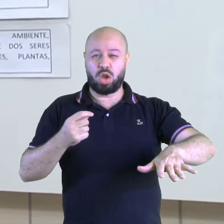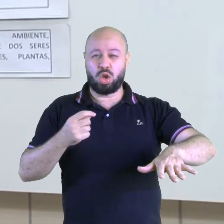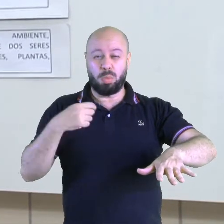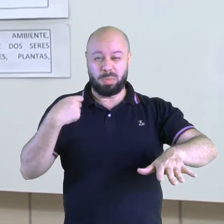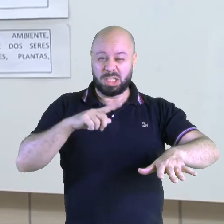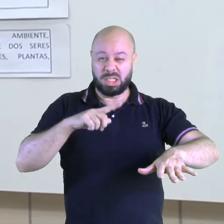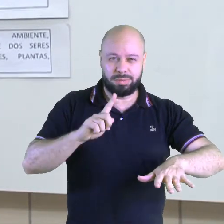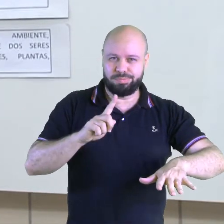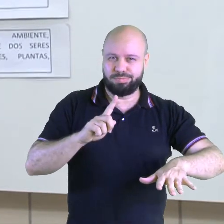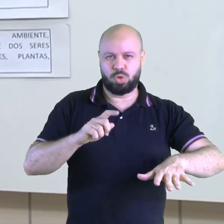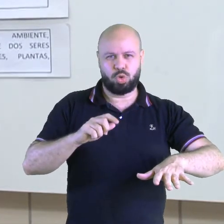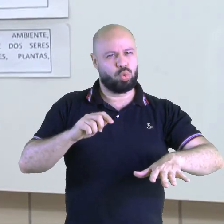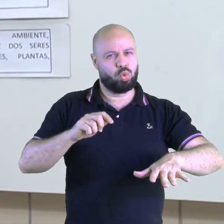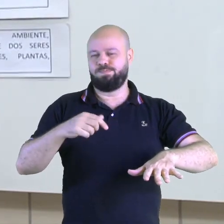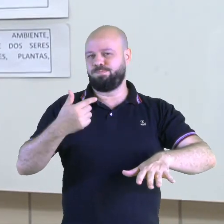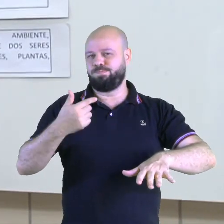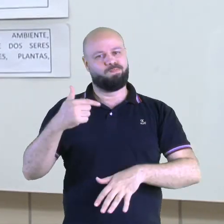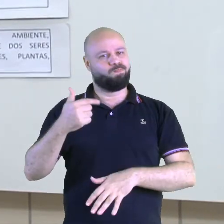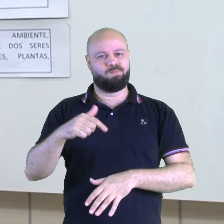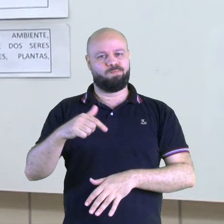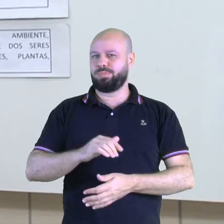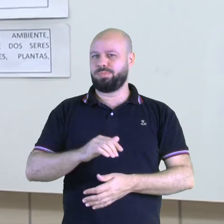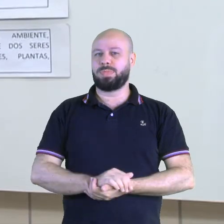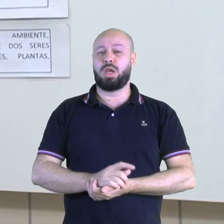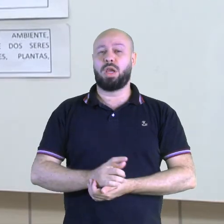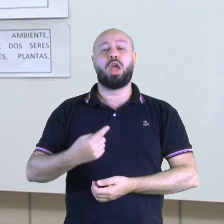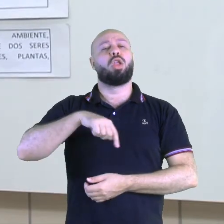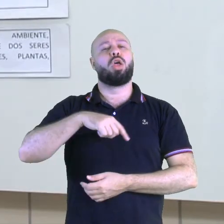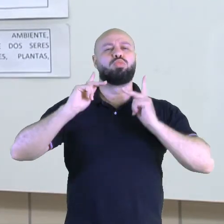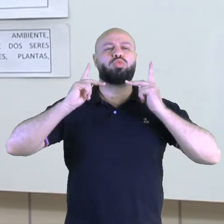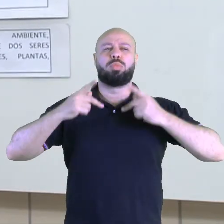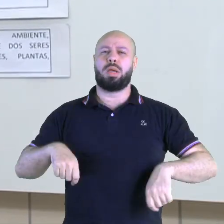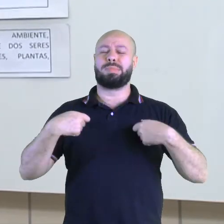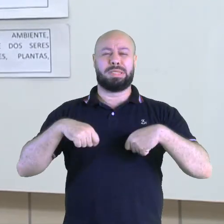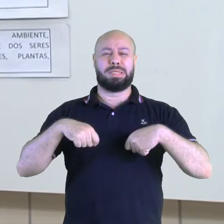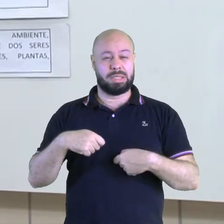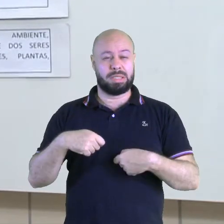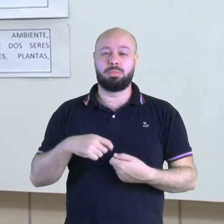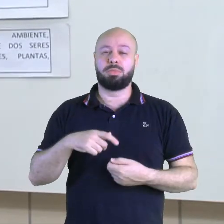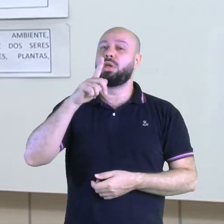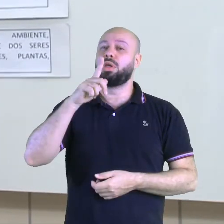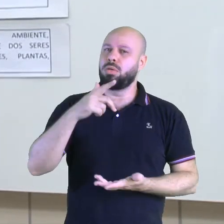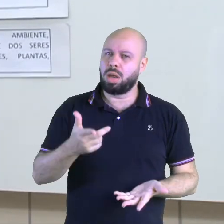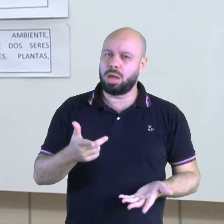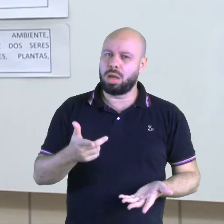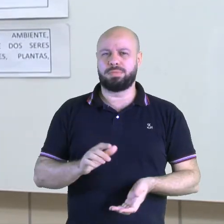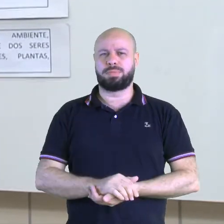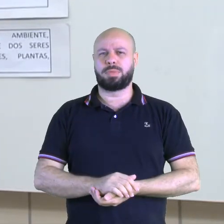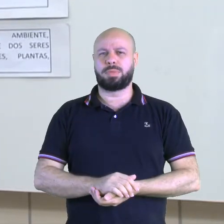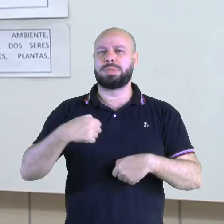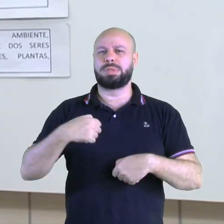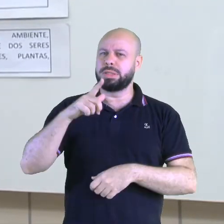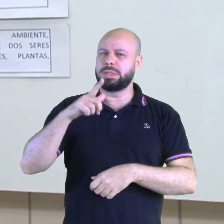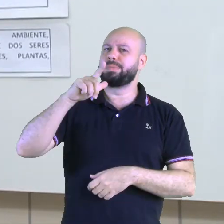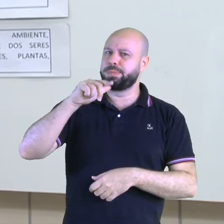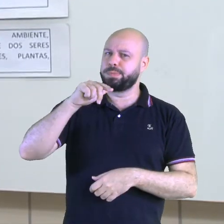precisa de água. E nós seres humanos precisamos muito mais ainda, não é mesmo? A gente precisa de água pra